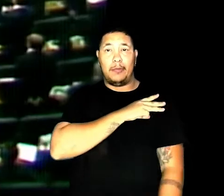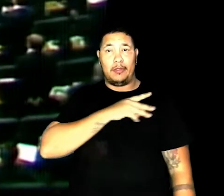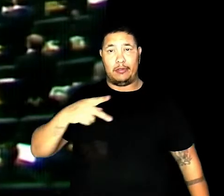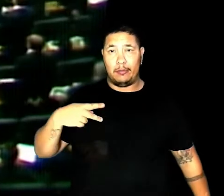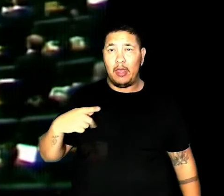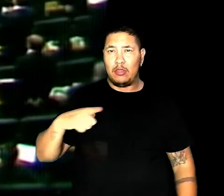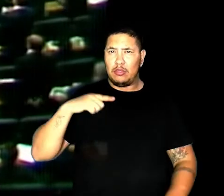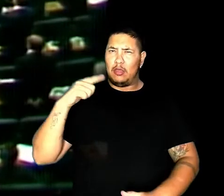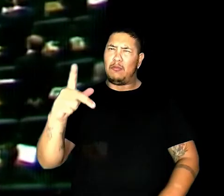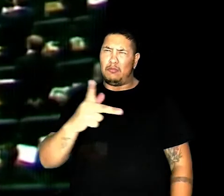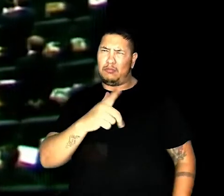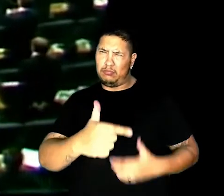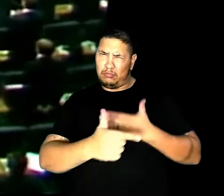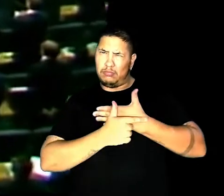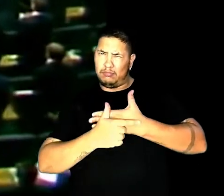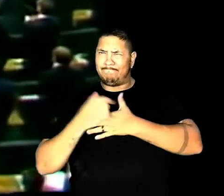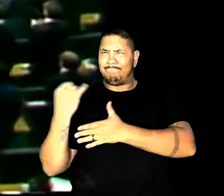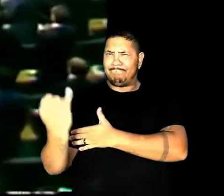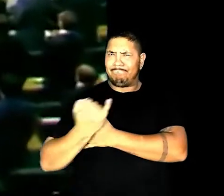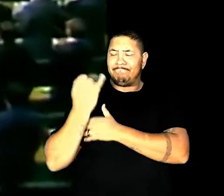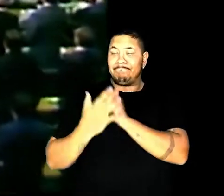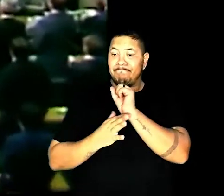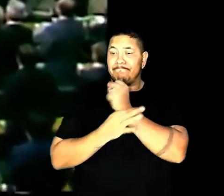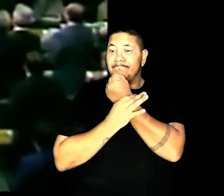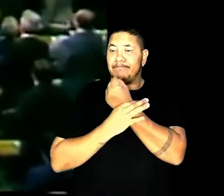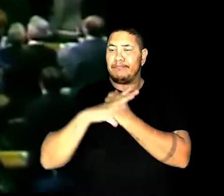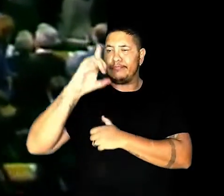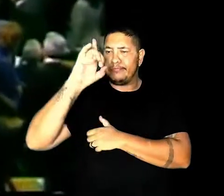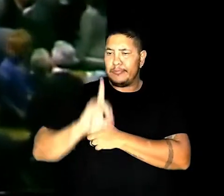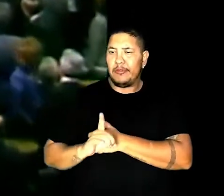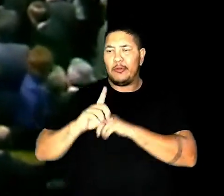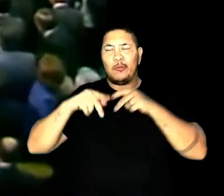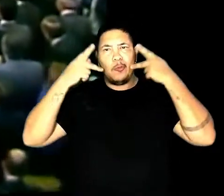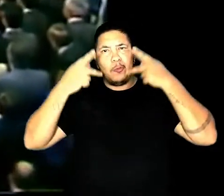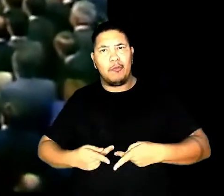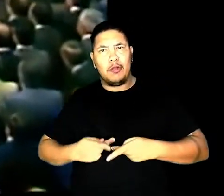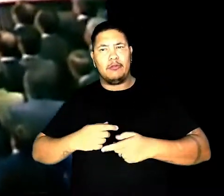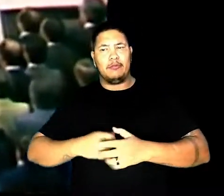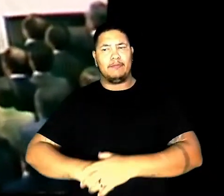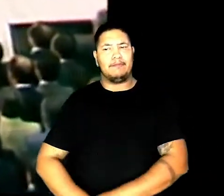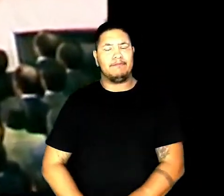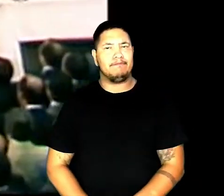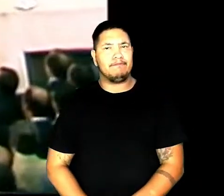o Ministério Público teria papel fundamental na garantia dos direitos humanos no país.